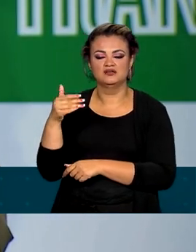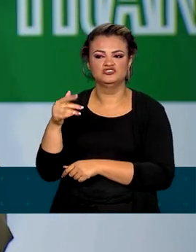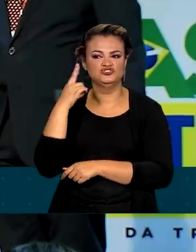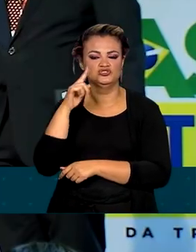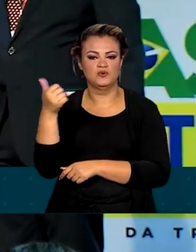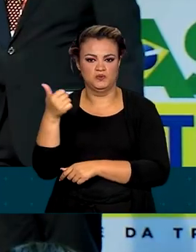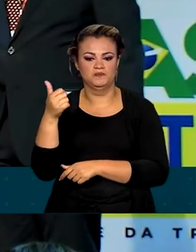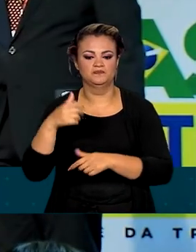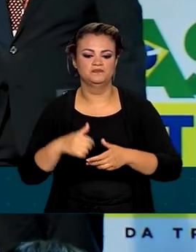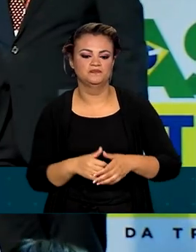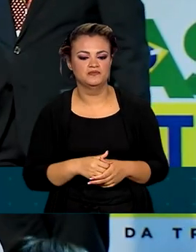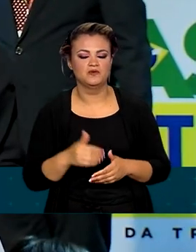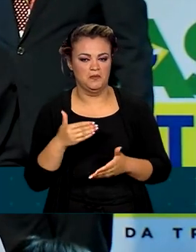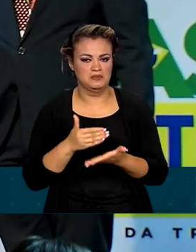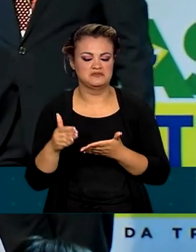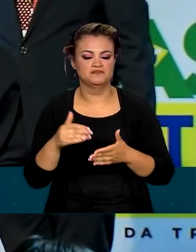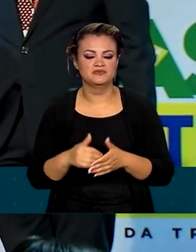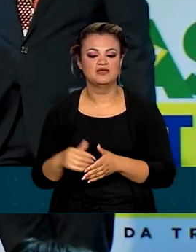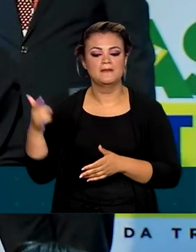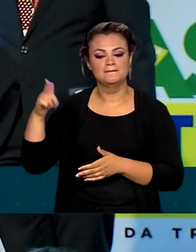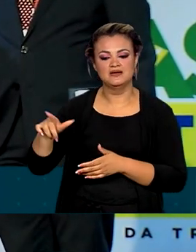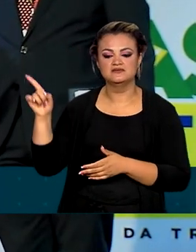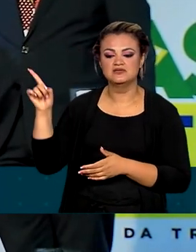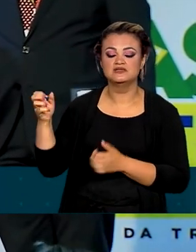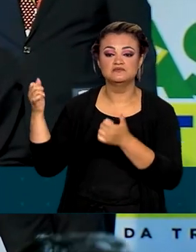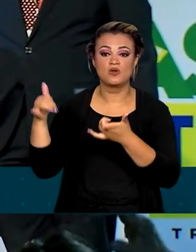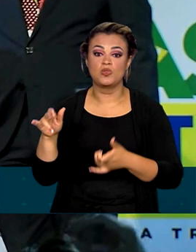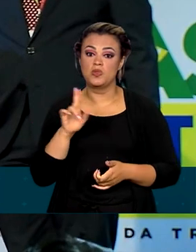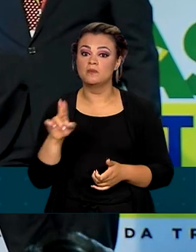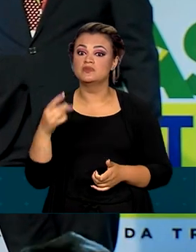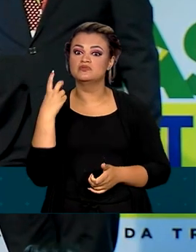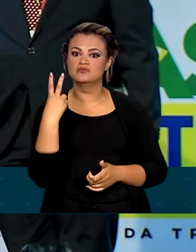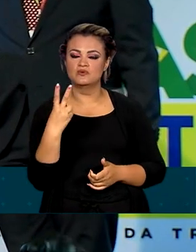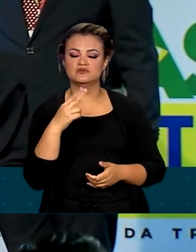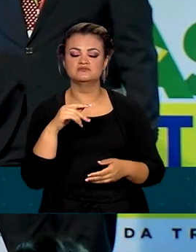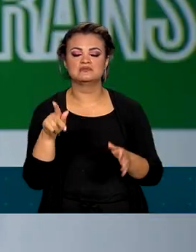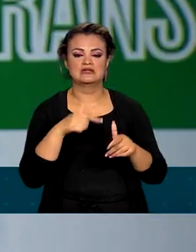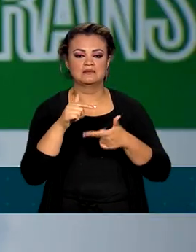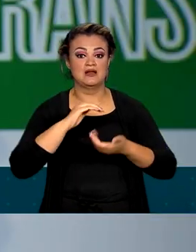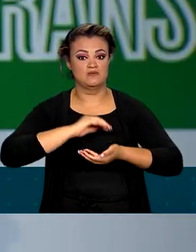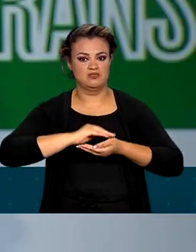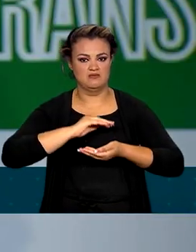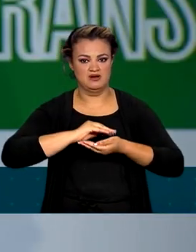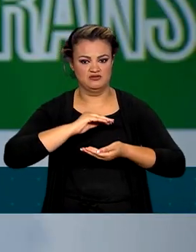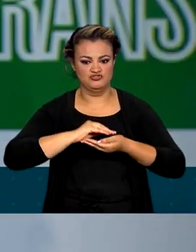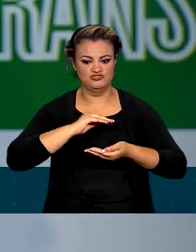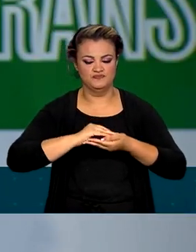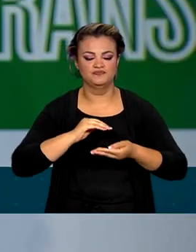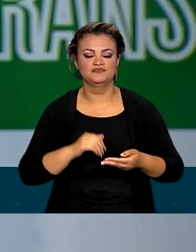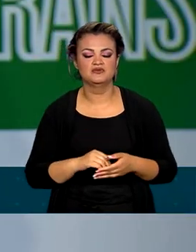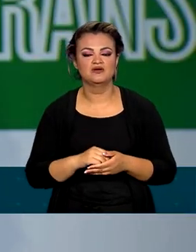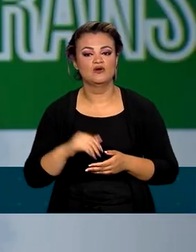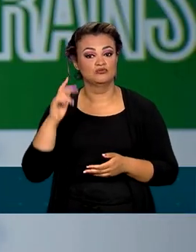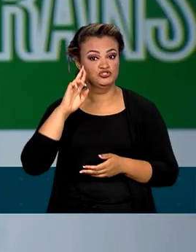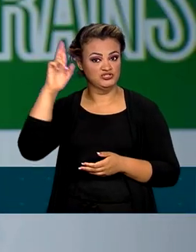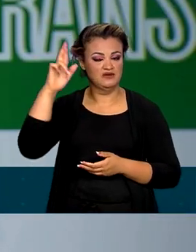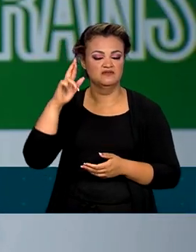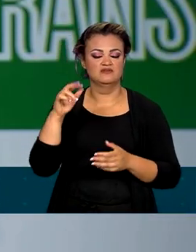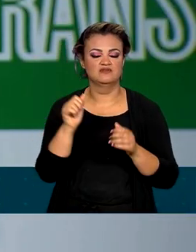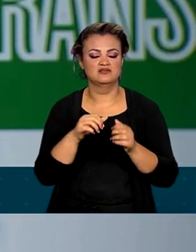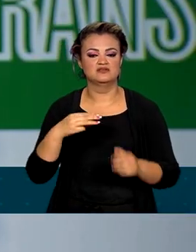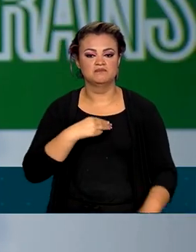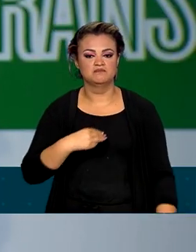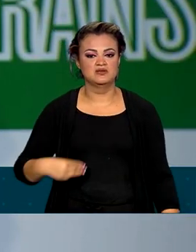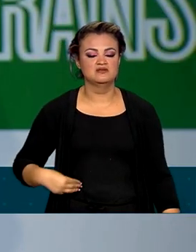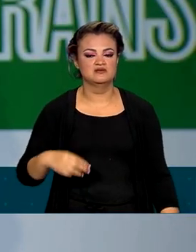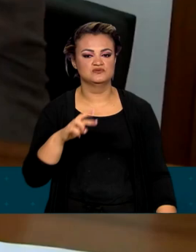1º. Mauro Vieira anunciou ainda dois nomes para o Itamaraty. A chefia de gabinete será ocupada pelo ministro